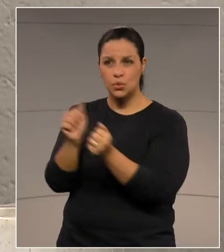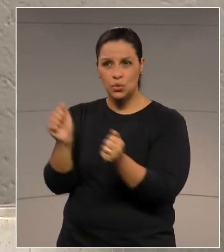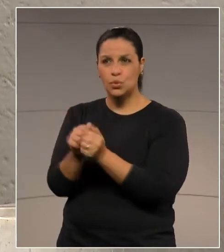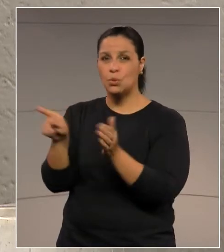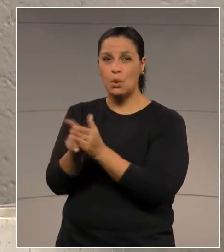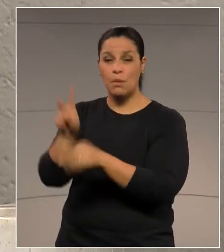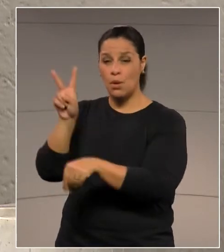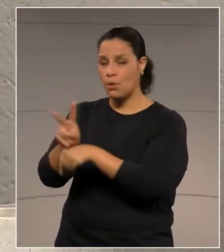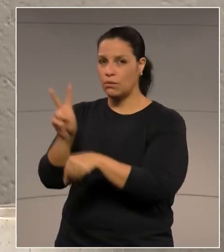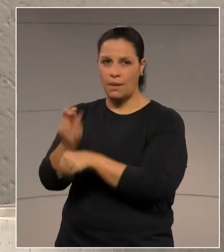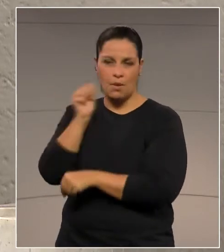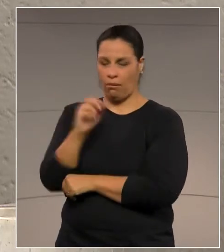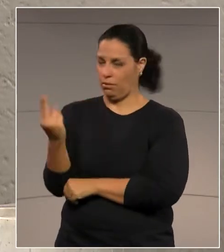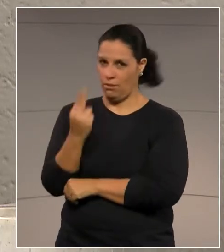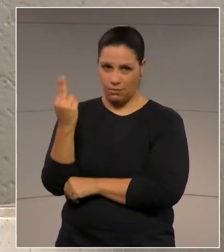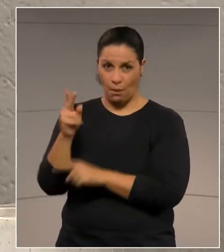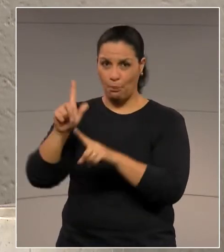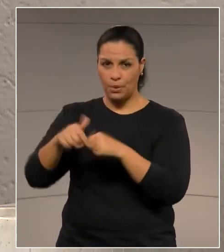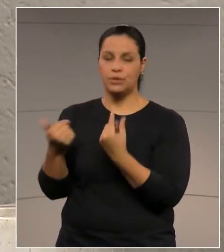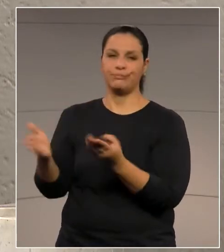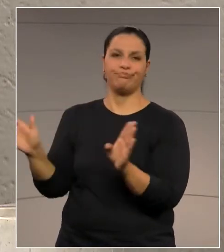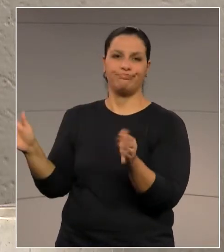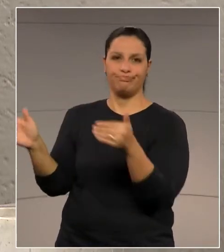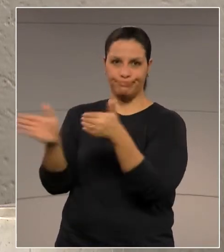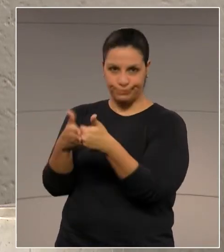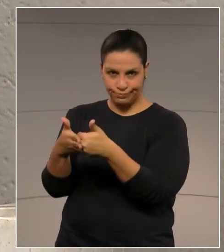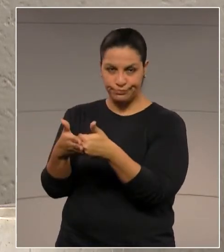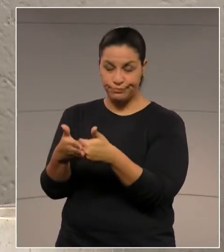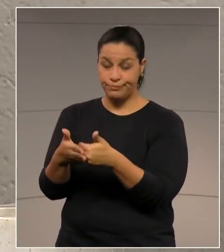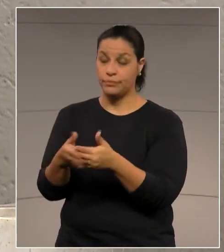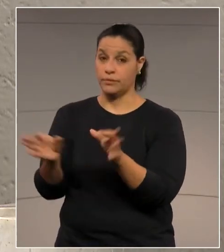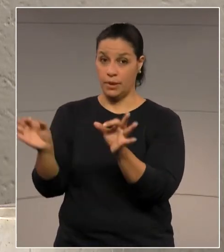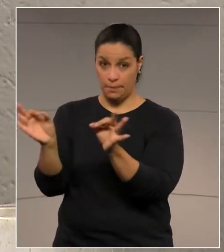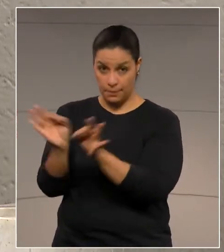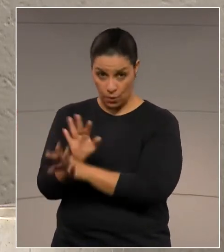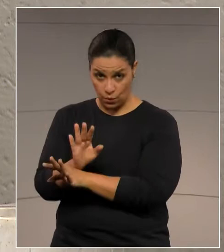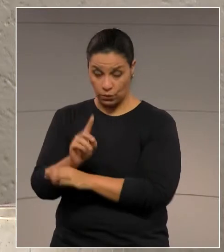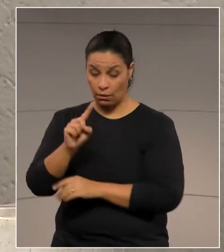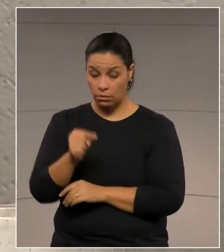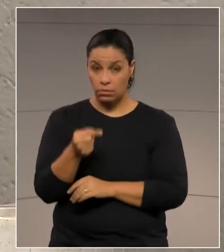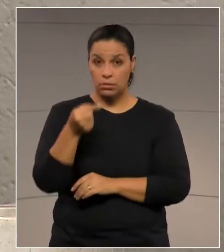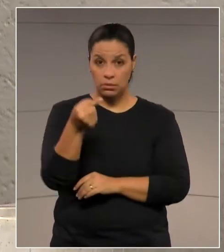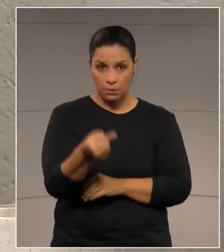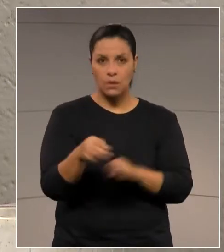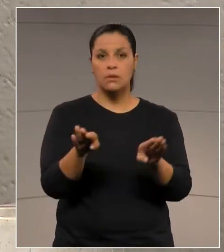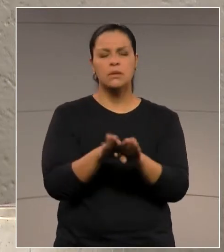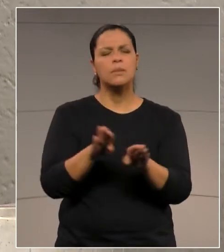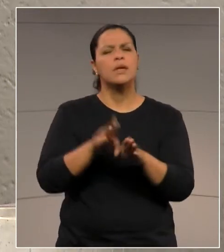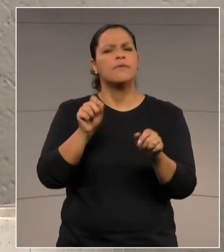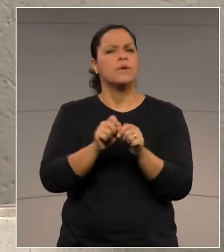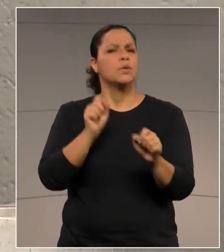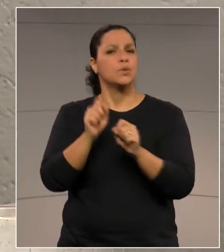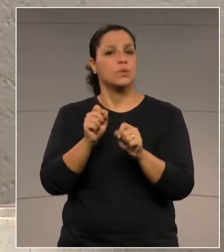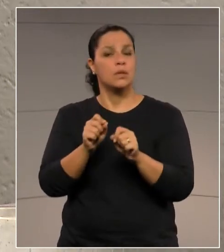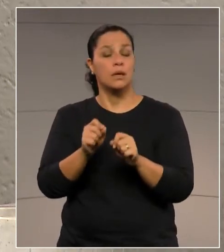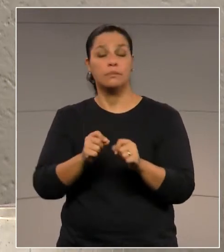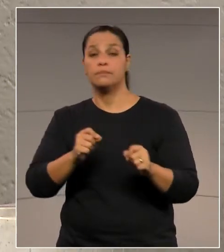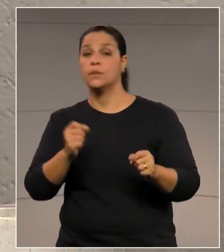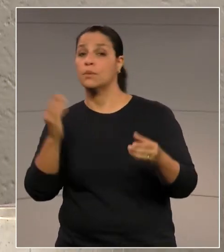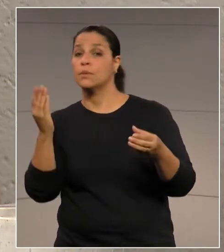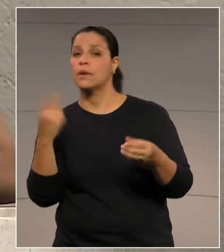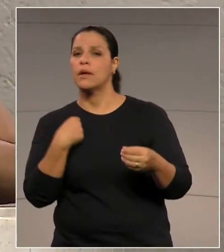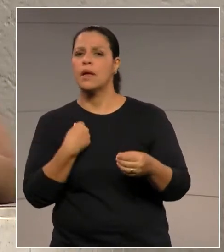de atendimento. Logo depois, enviou à justiça